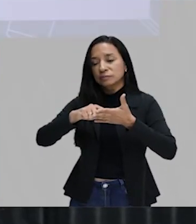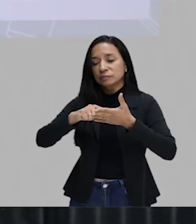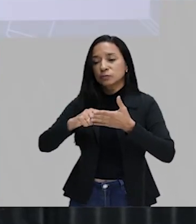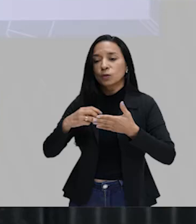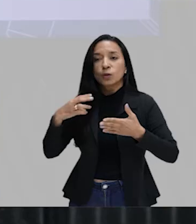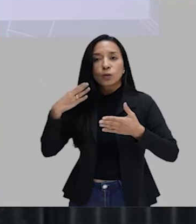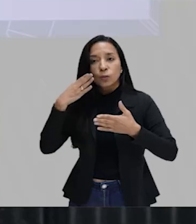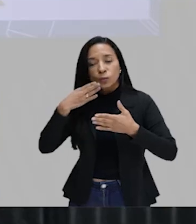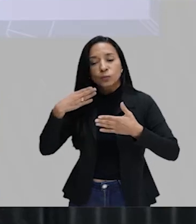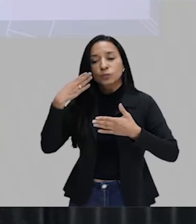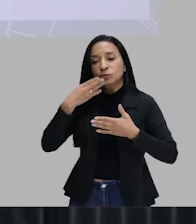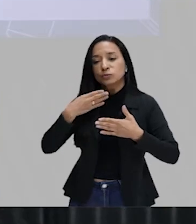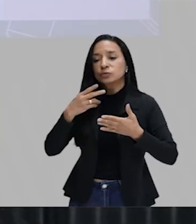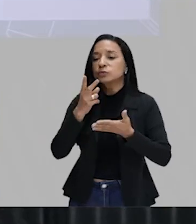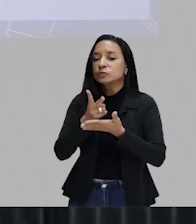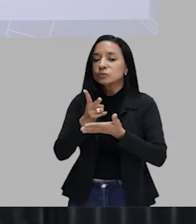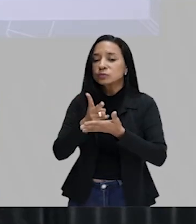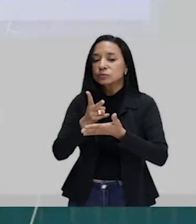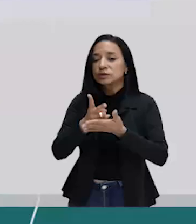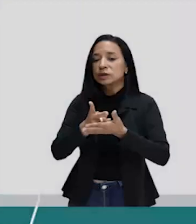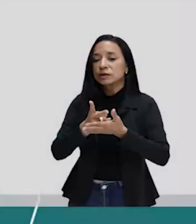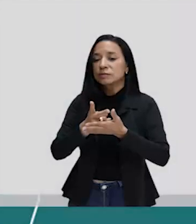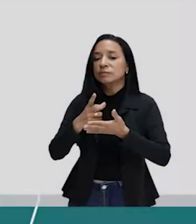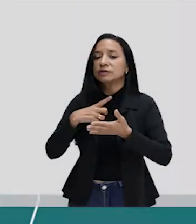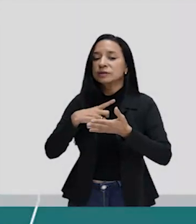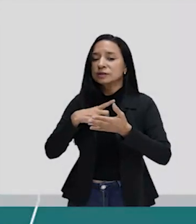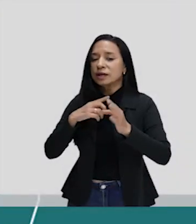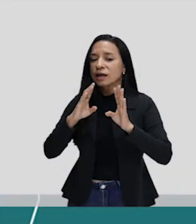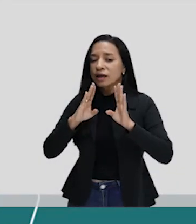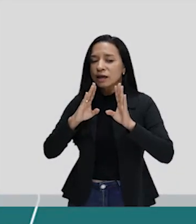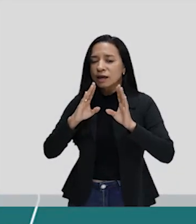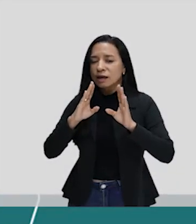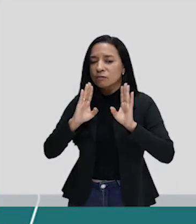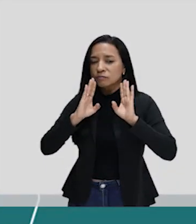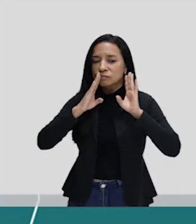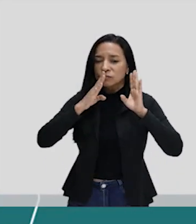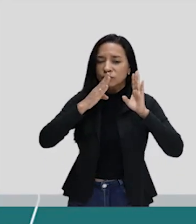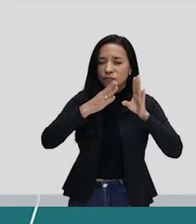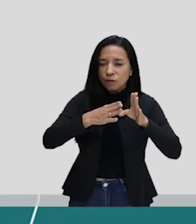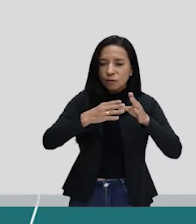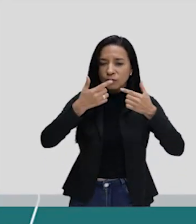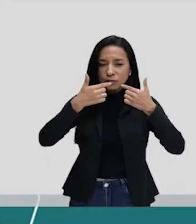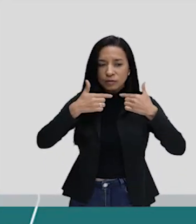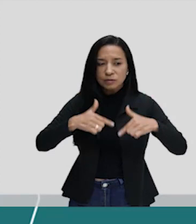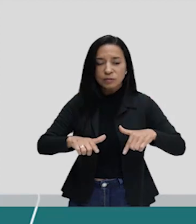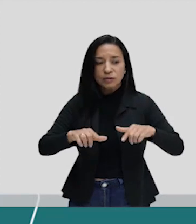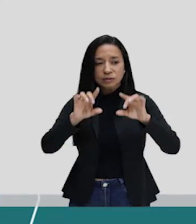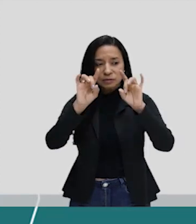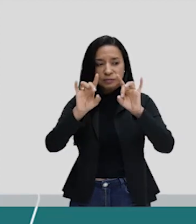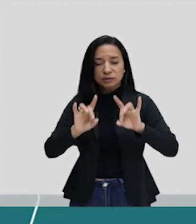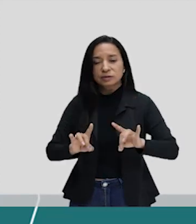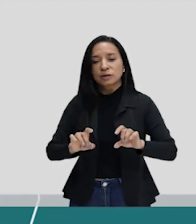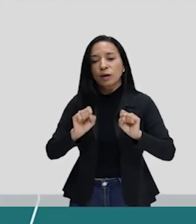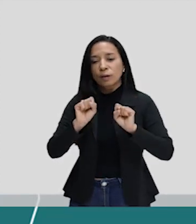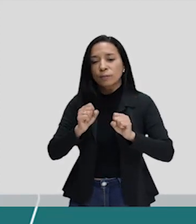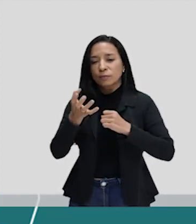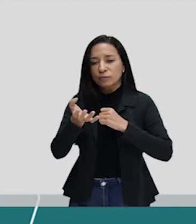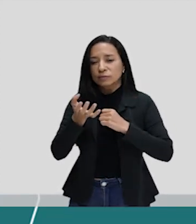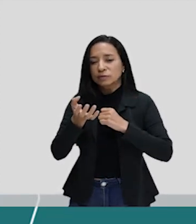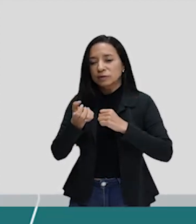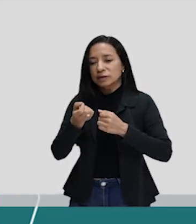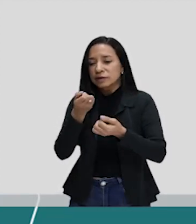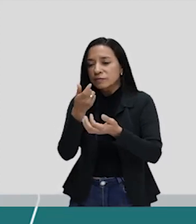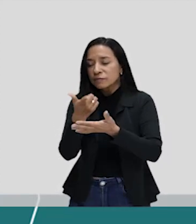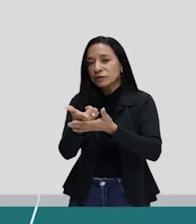discurso, o discurso sempre vai ser permeado por uma função da linguagem específica. Eu posso querer vender um produto,